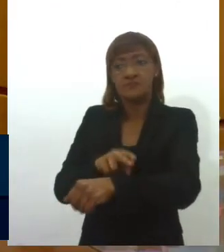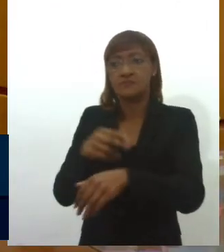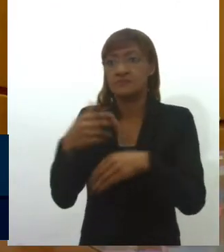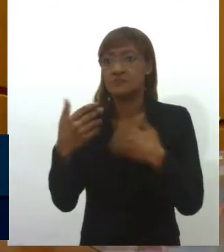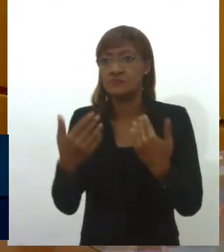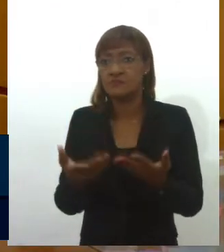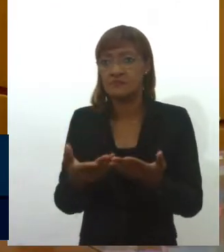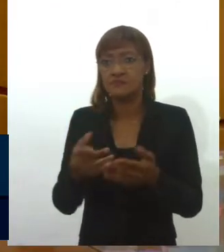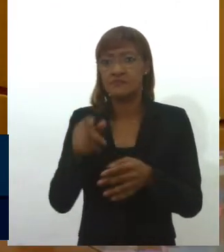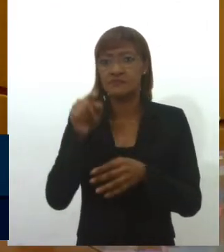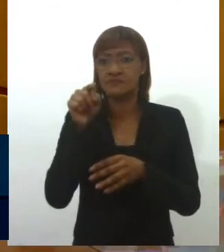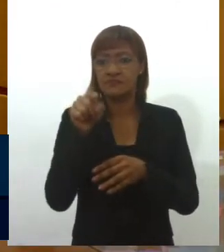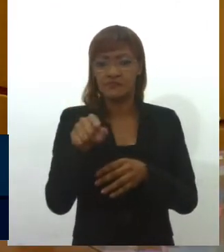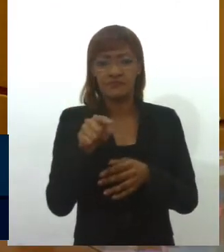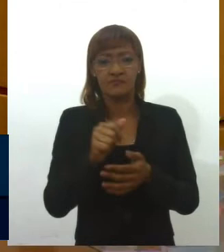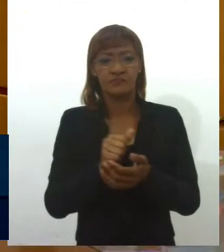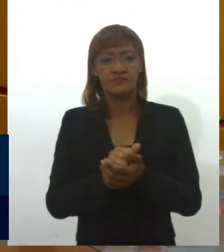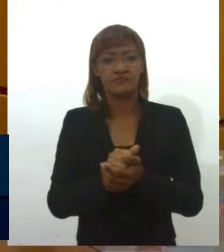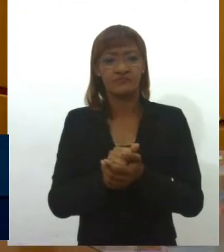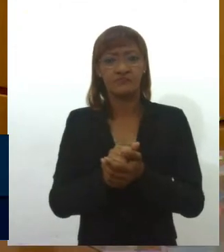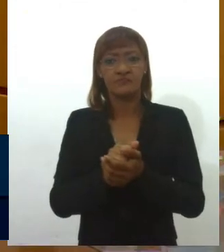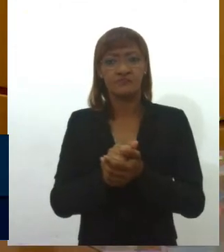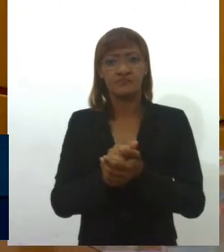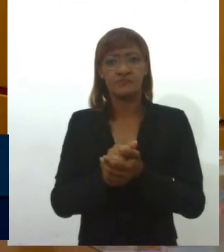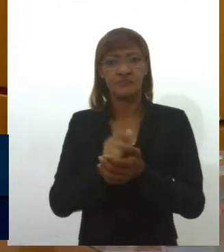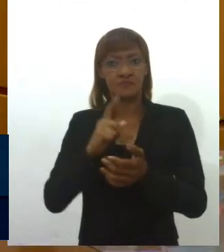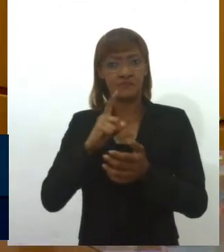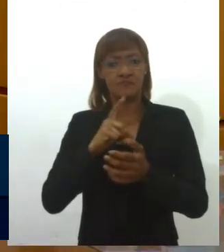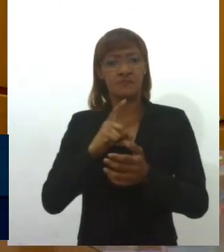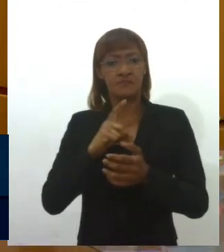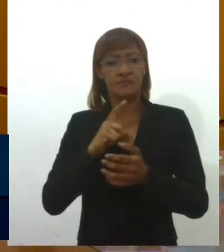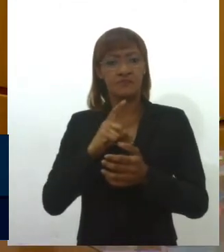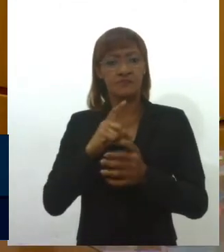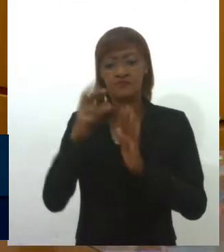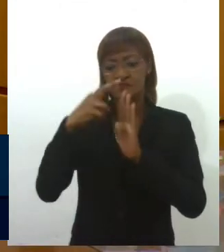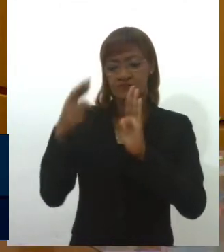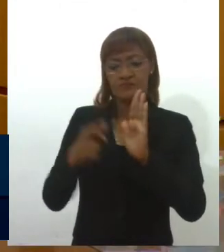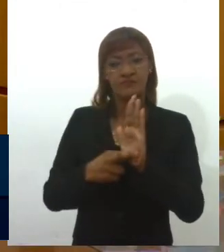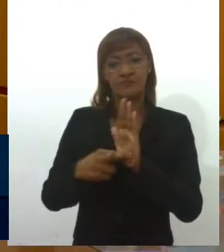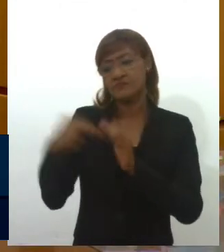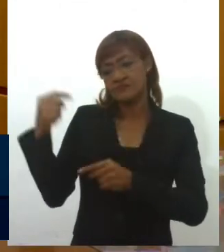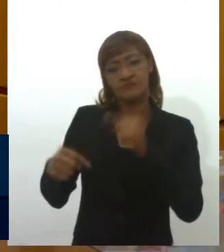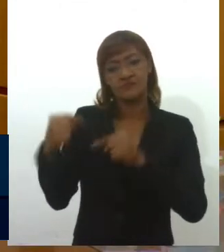a apologia a uma doutrina política que tem como base